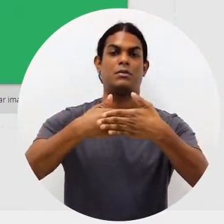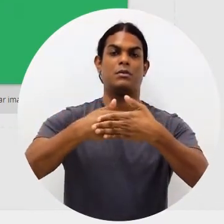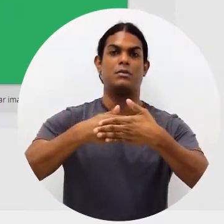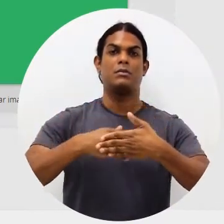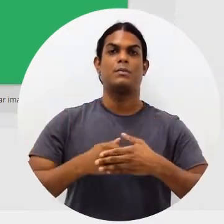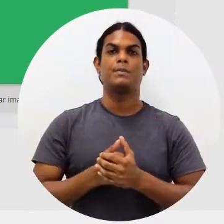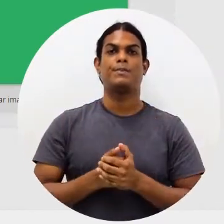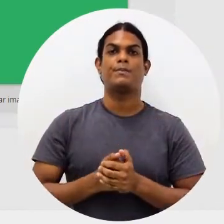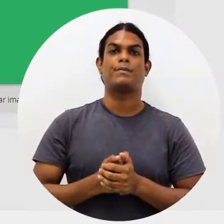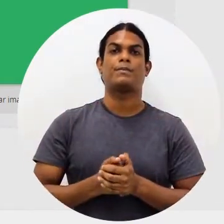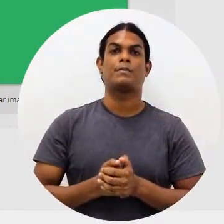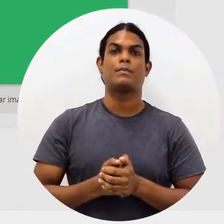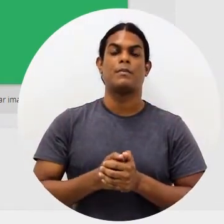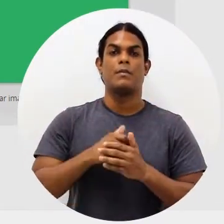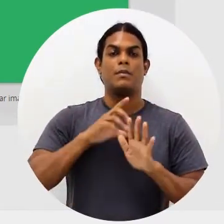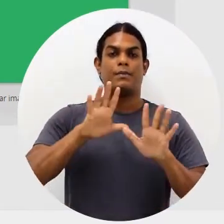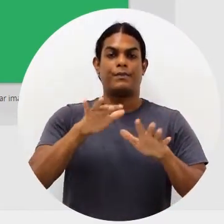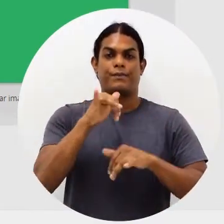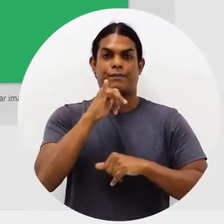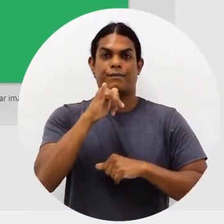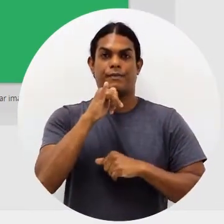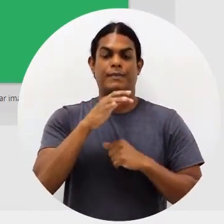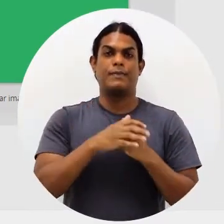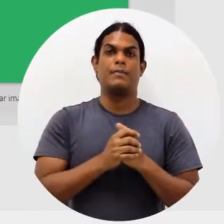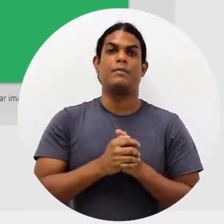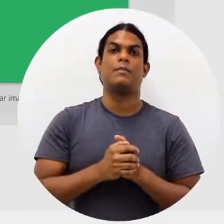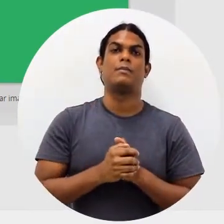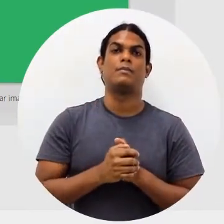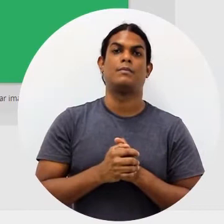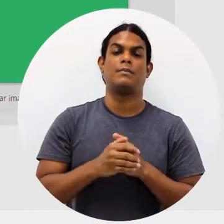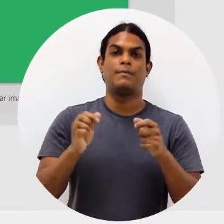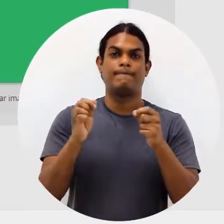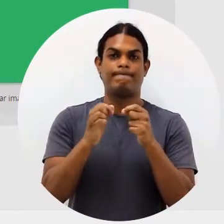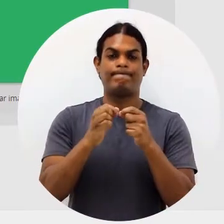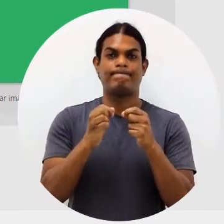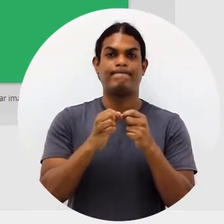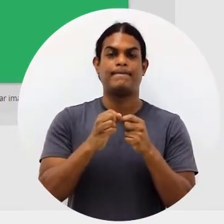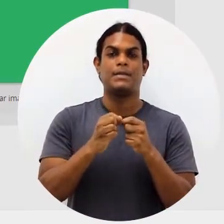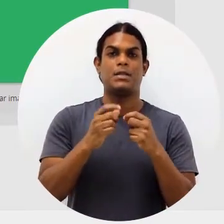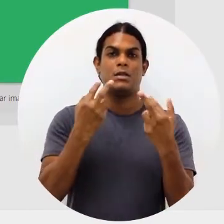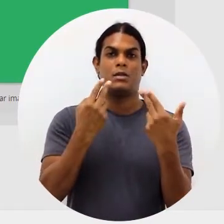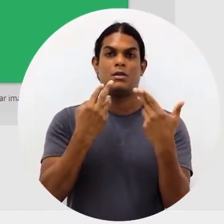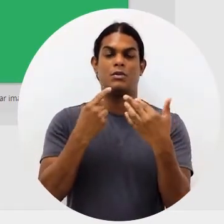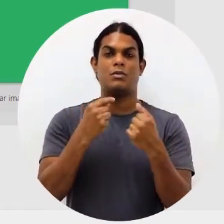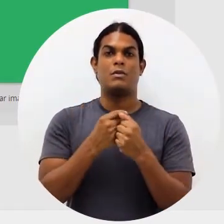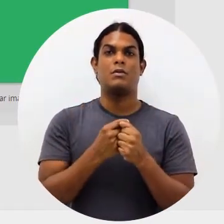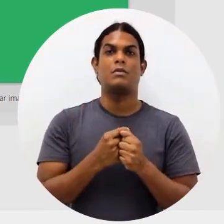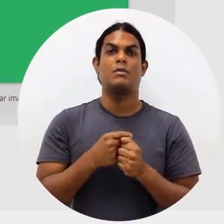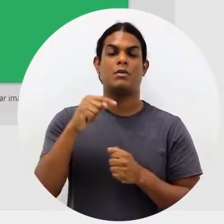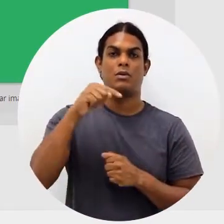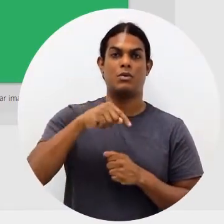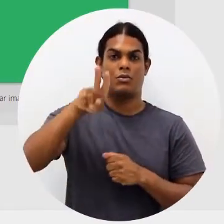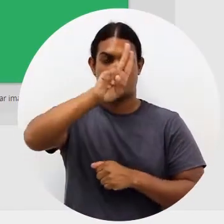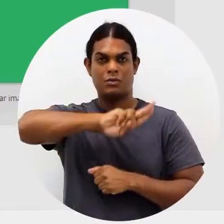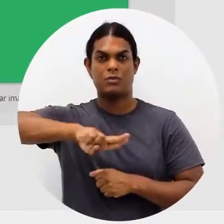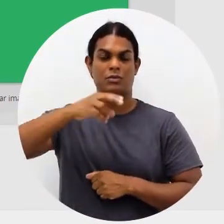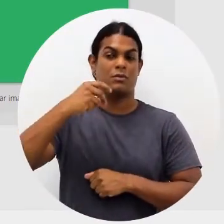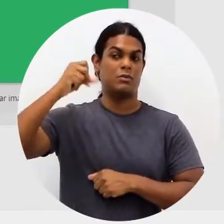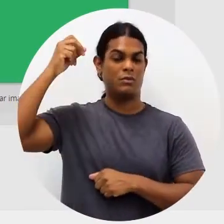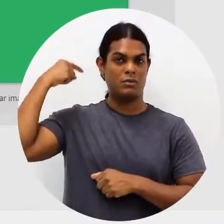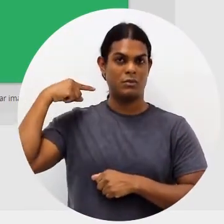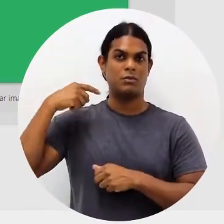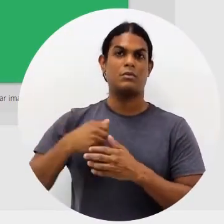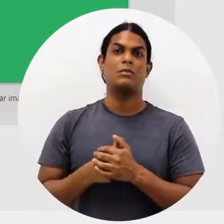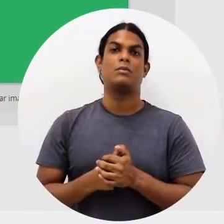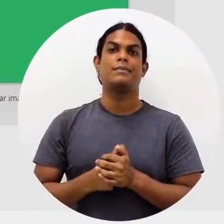Então, por exemplo, a gente vai ter lá... Vamos fazer um flashcard como esse que eu estava fazendo aqui. A gente vai ter lá a palavra